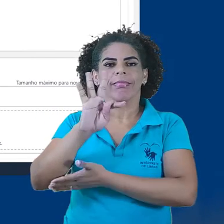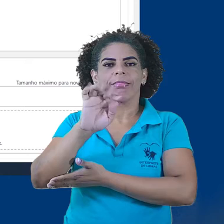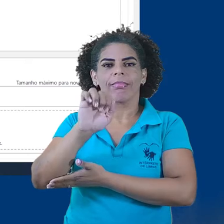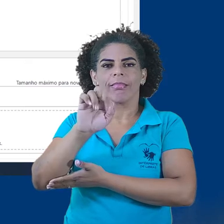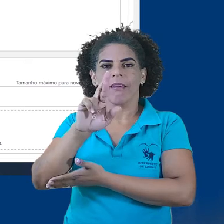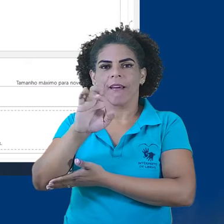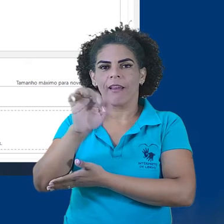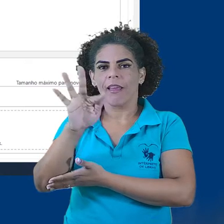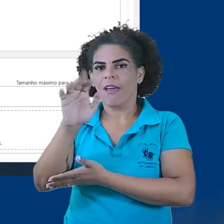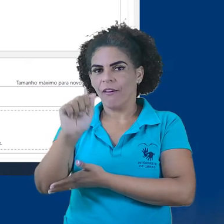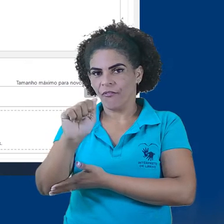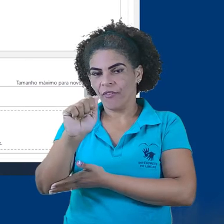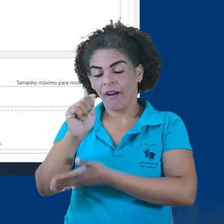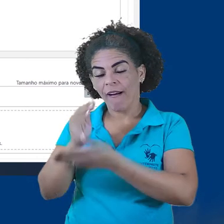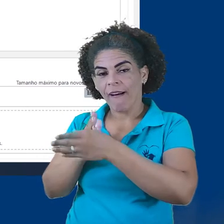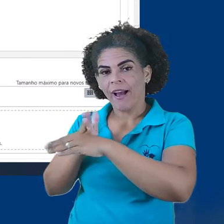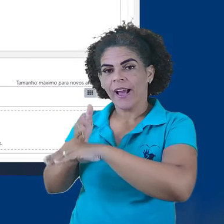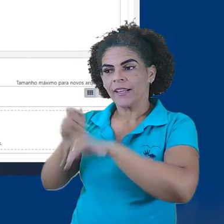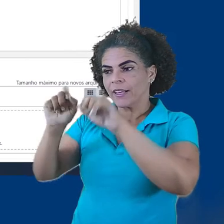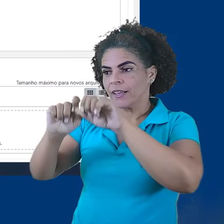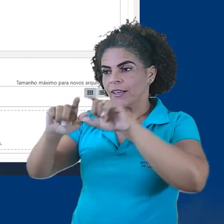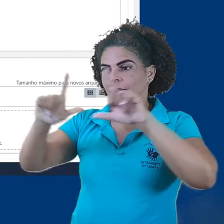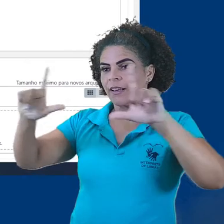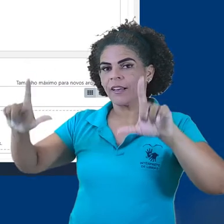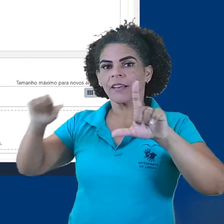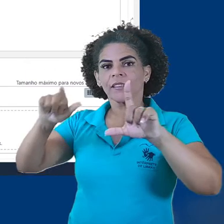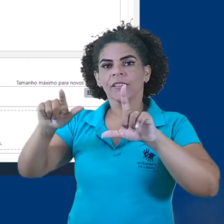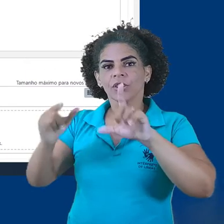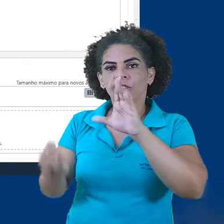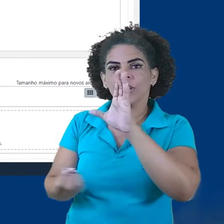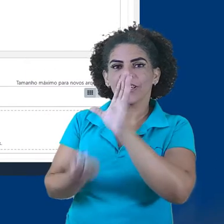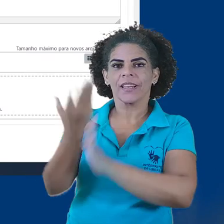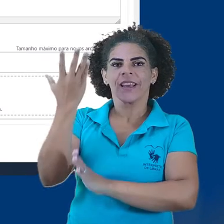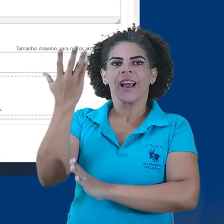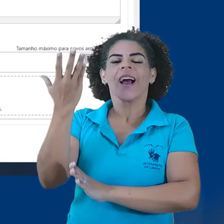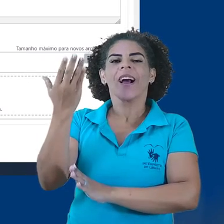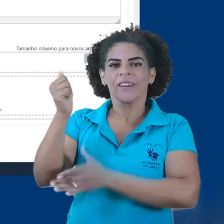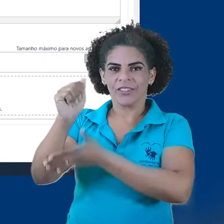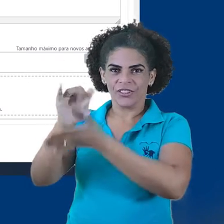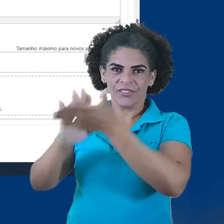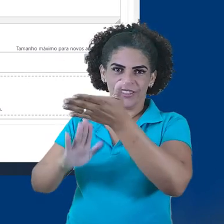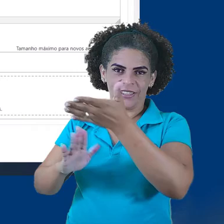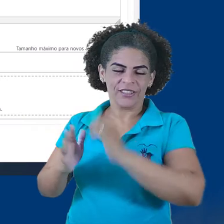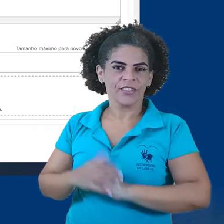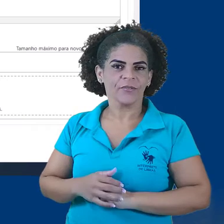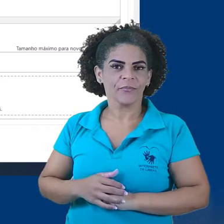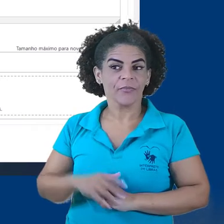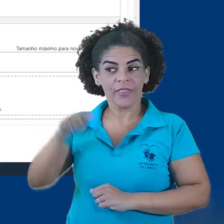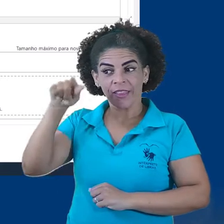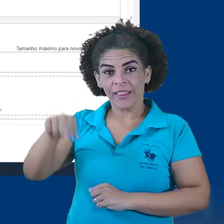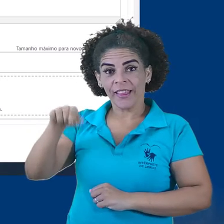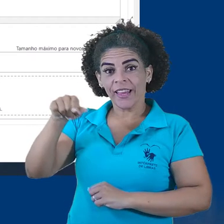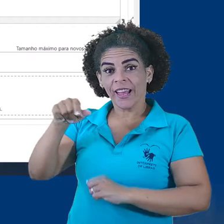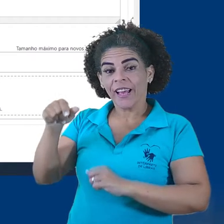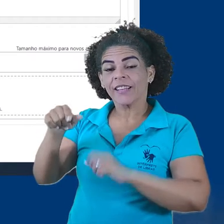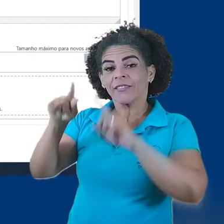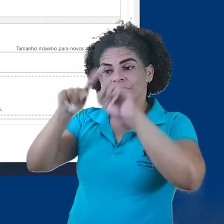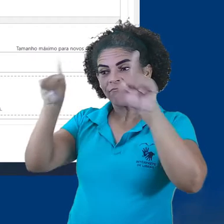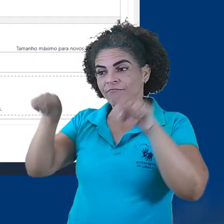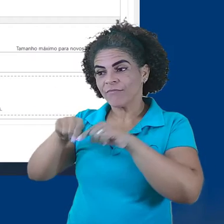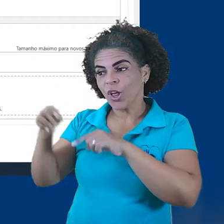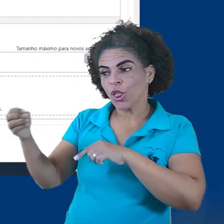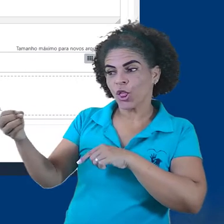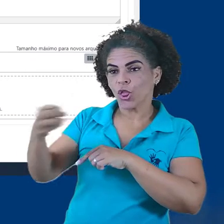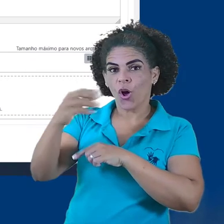seguimos para uma tela de criação de uma nova tarefa. Na página de criação de uma nova tarefa,